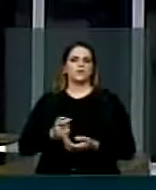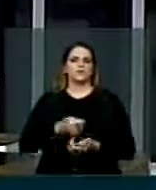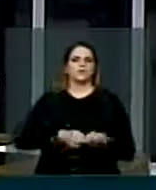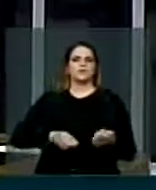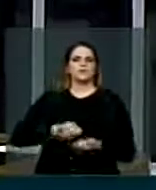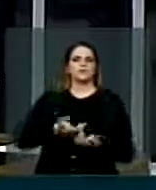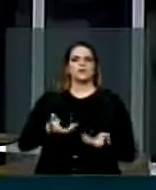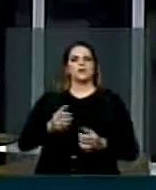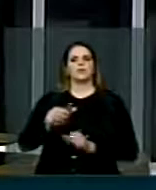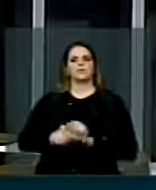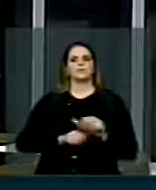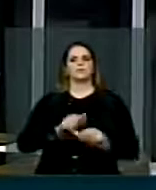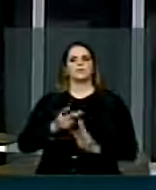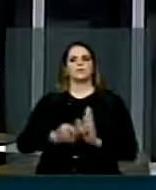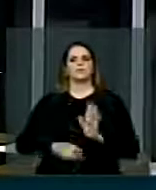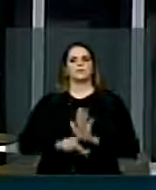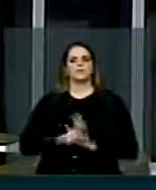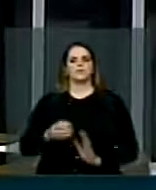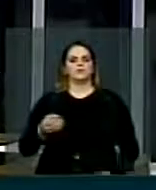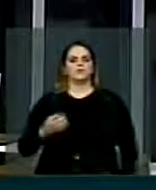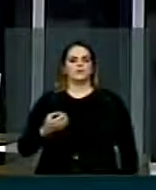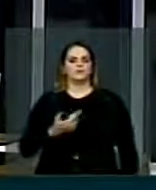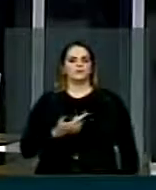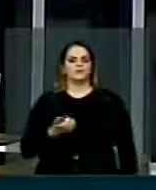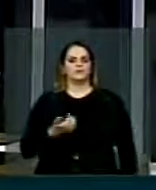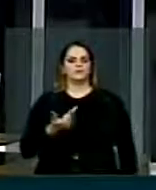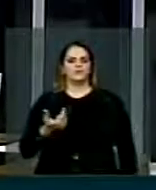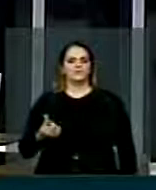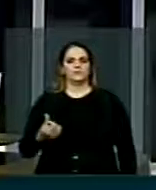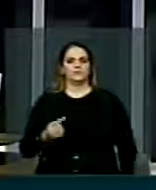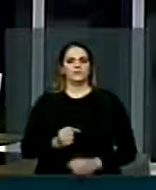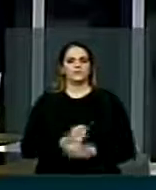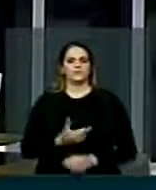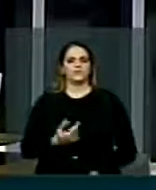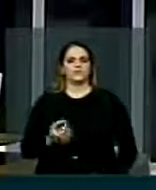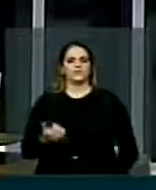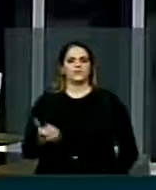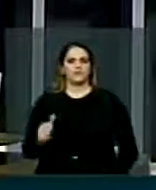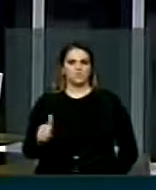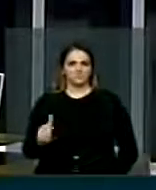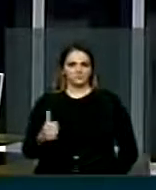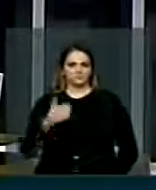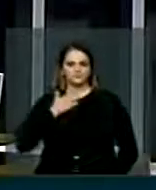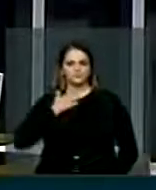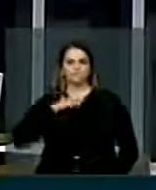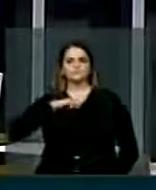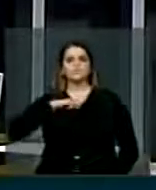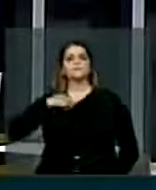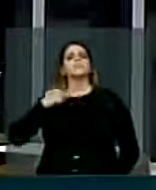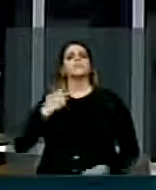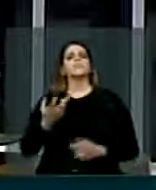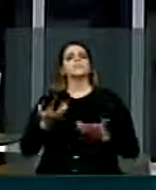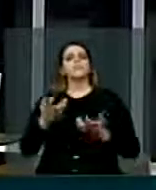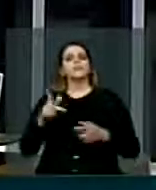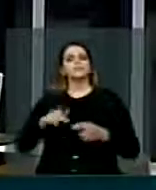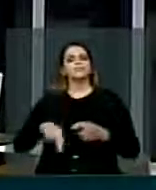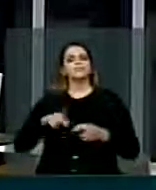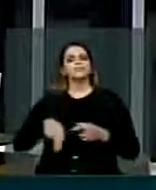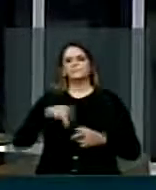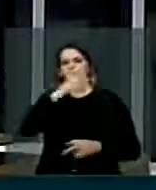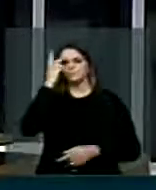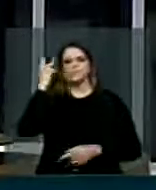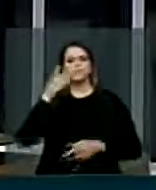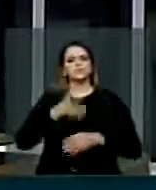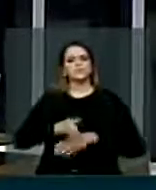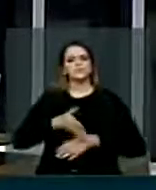alterar o projeto de lei 2126 de 2011, marco civil da internet, querem restringir o acesso